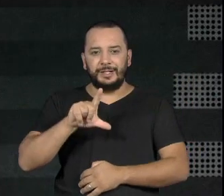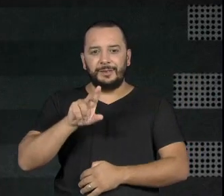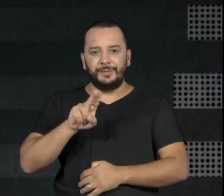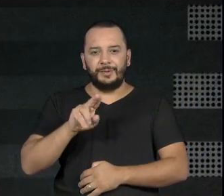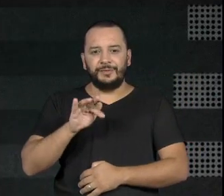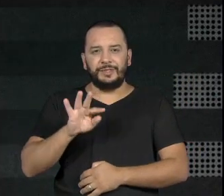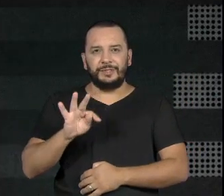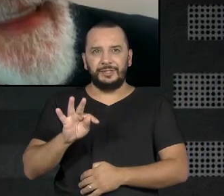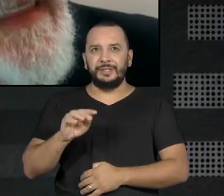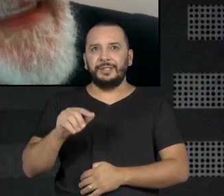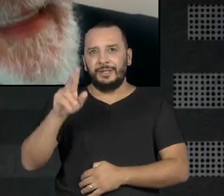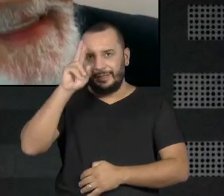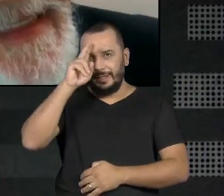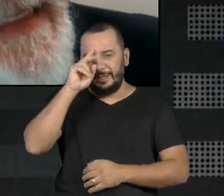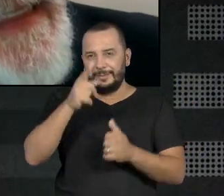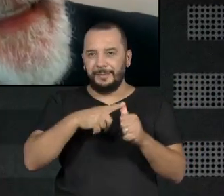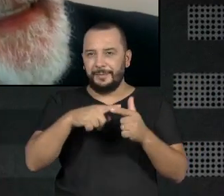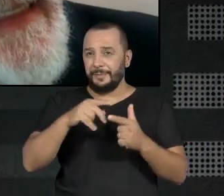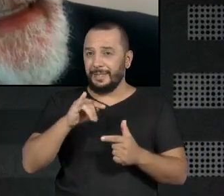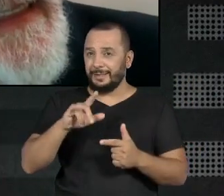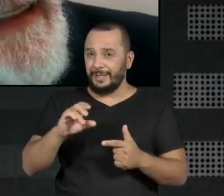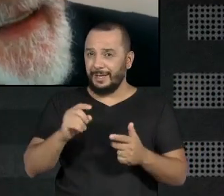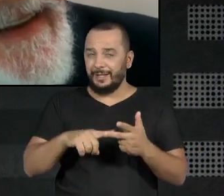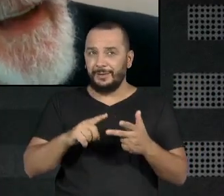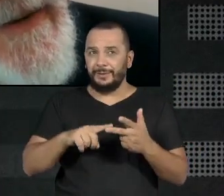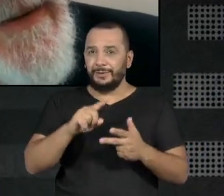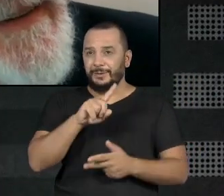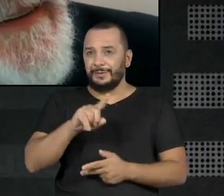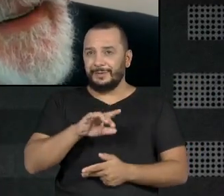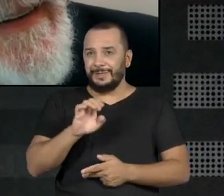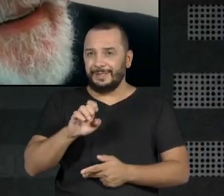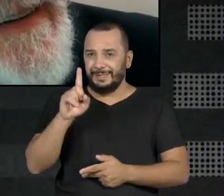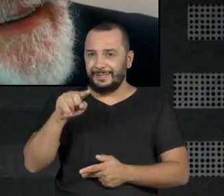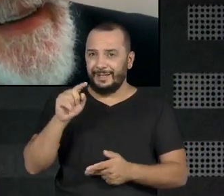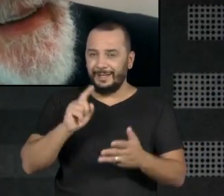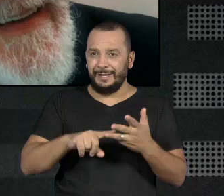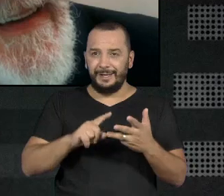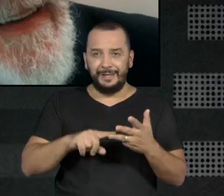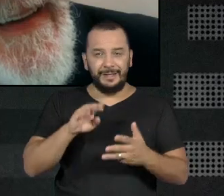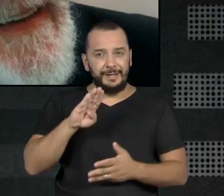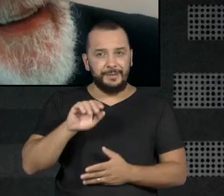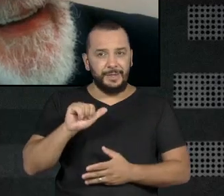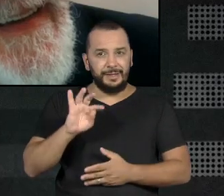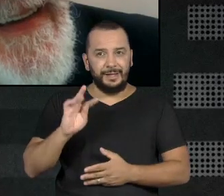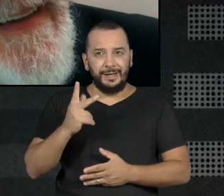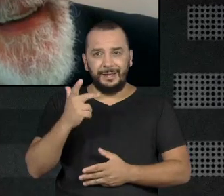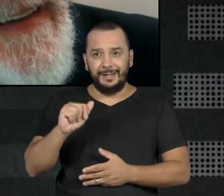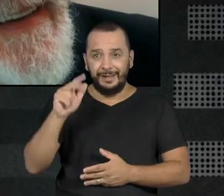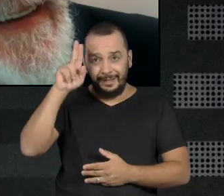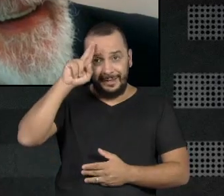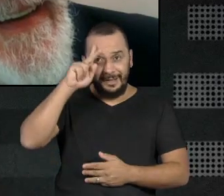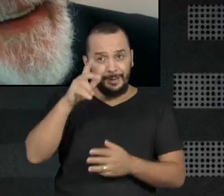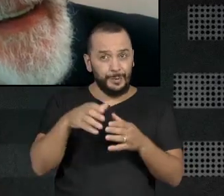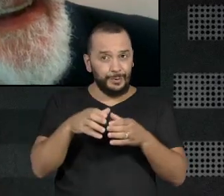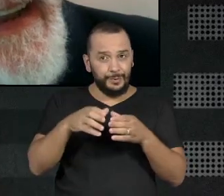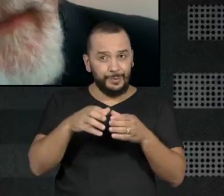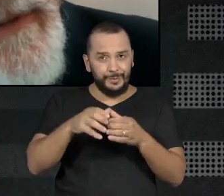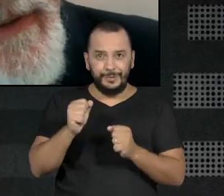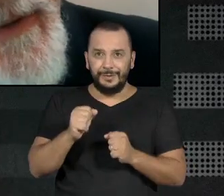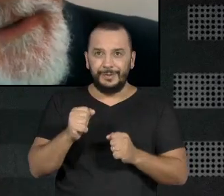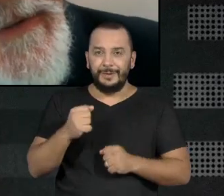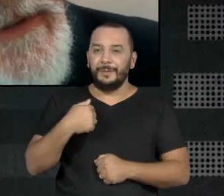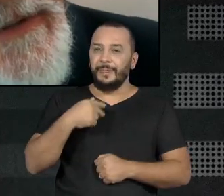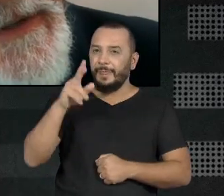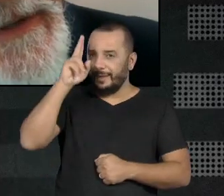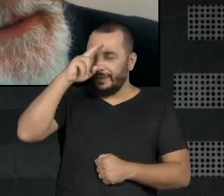Cassione. Hein? Zair de Mundo. Batalha. Lembra dessa turma? Lembra